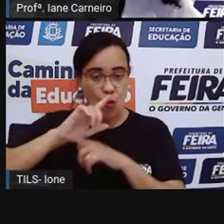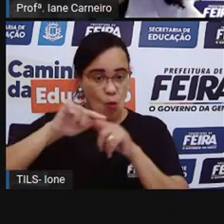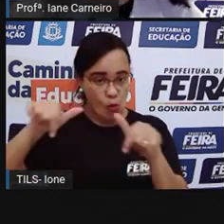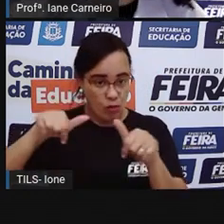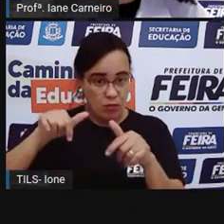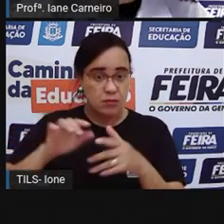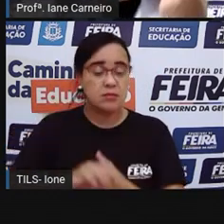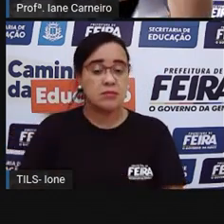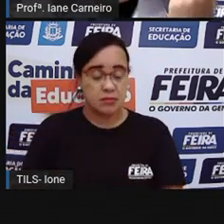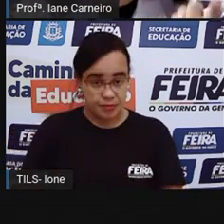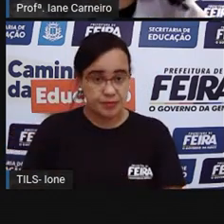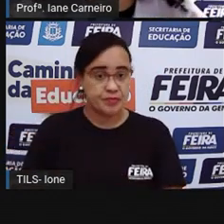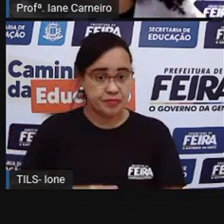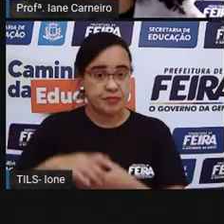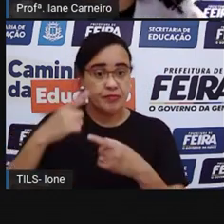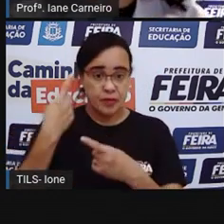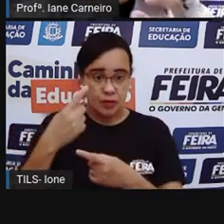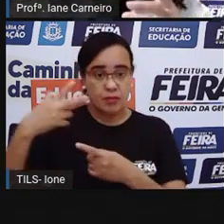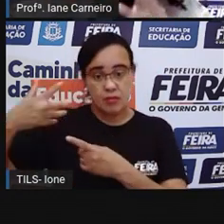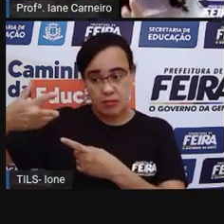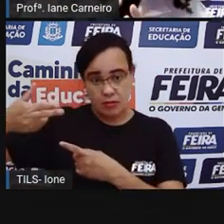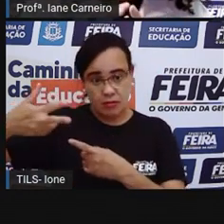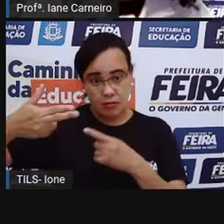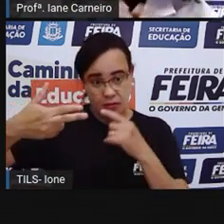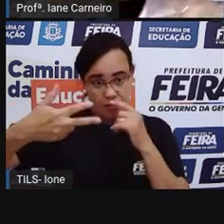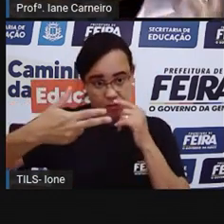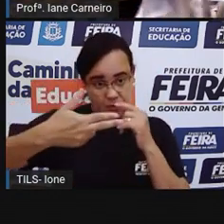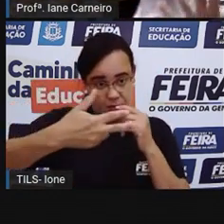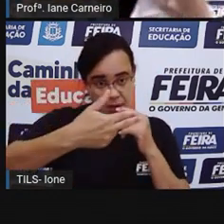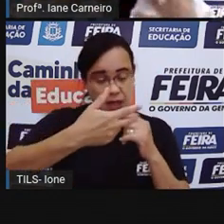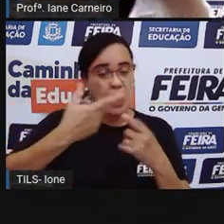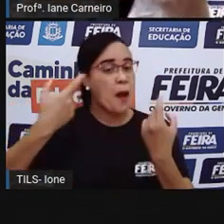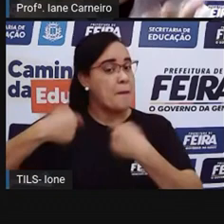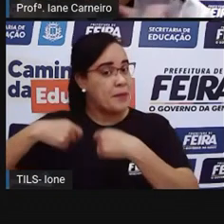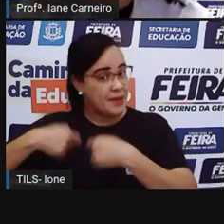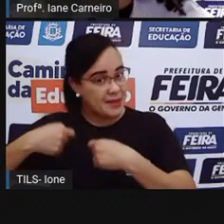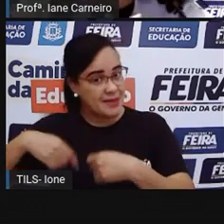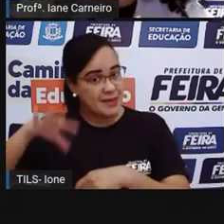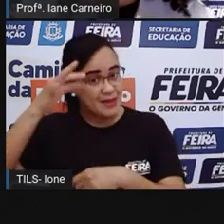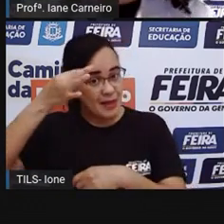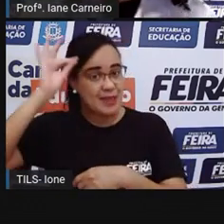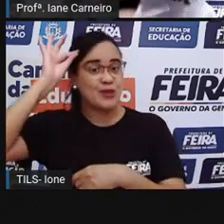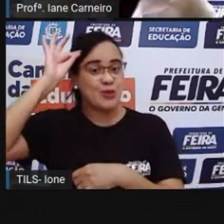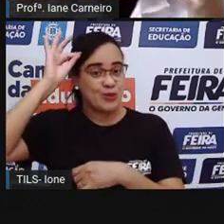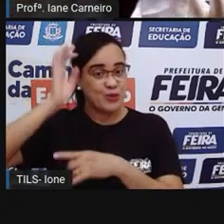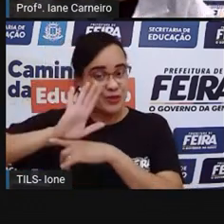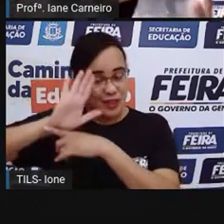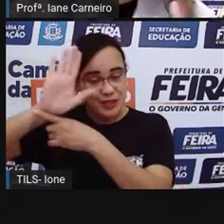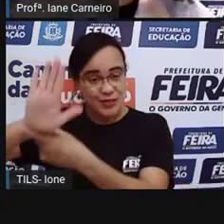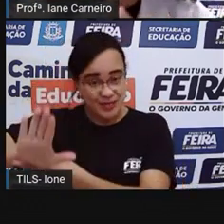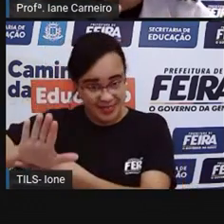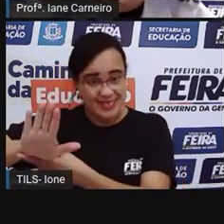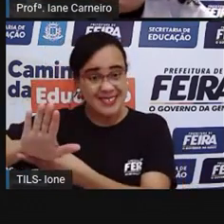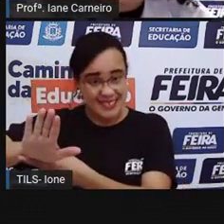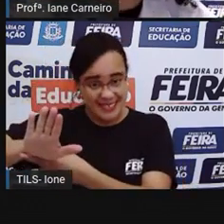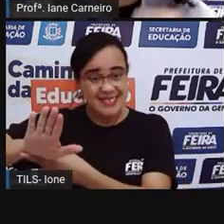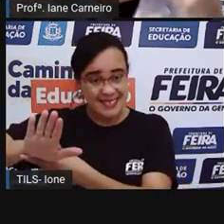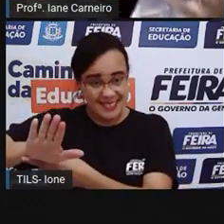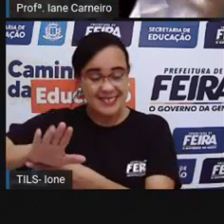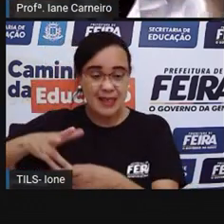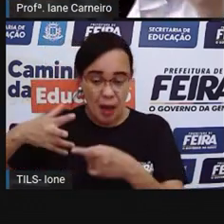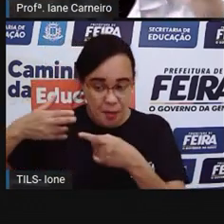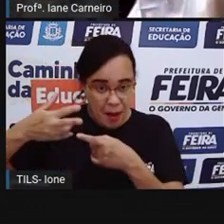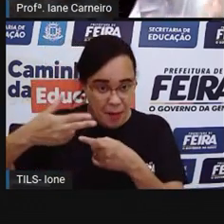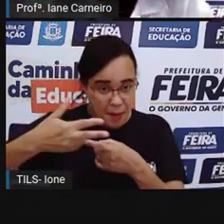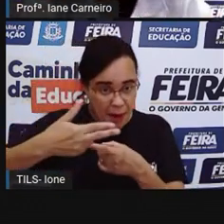Vamos precisar também de uma tesoura. E aí nesse momento vai precisar que um adulto ajude vocês, porque para fazer o corte